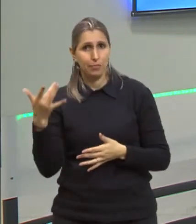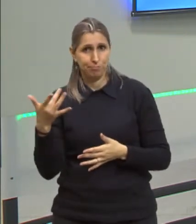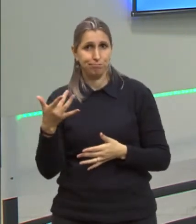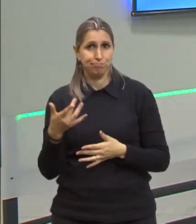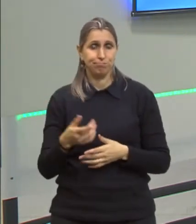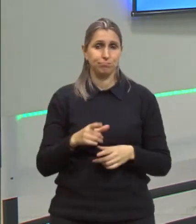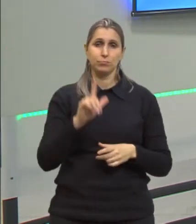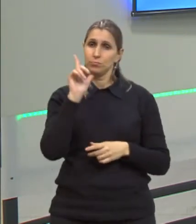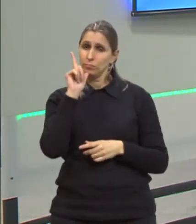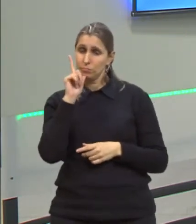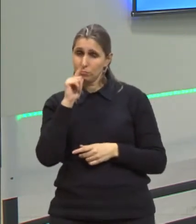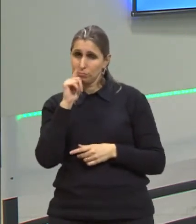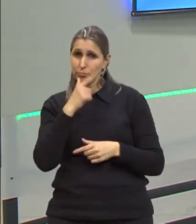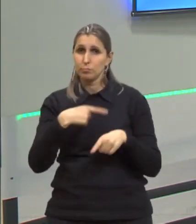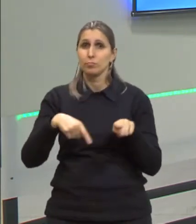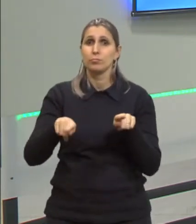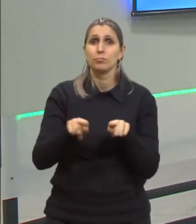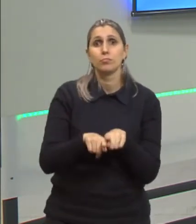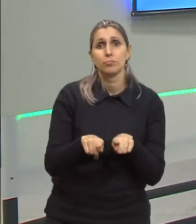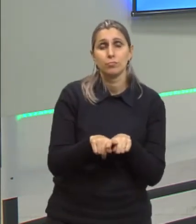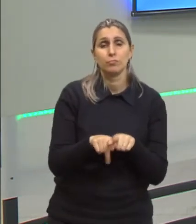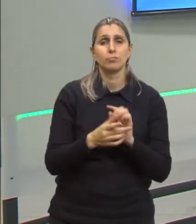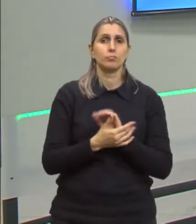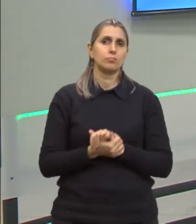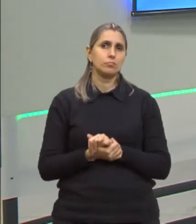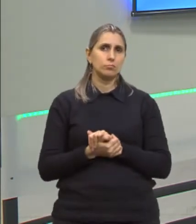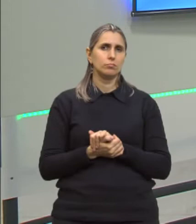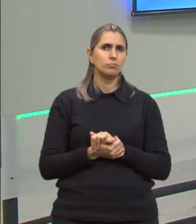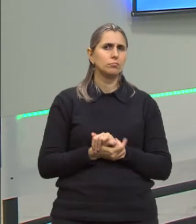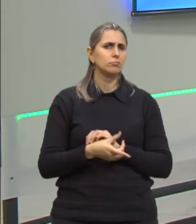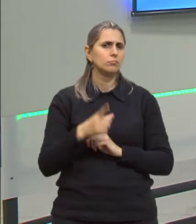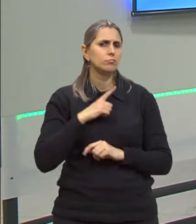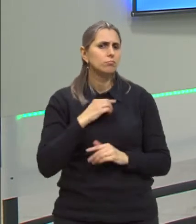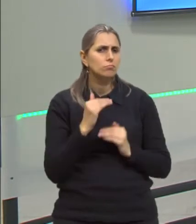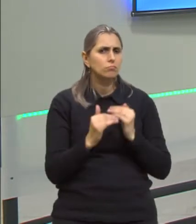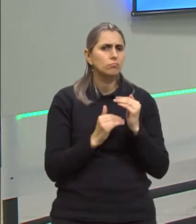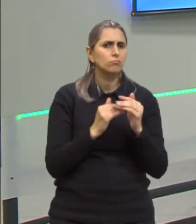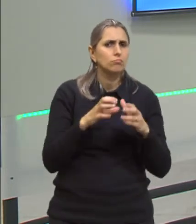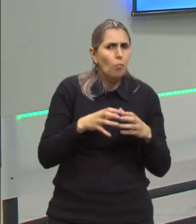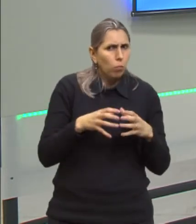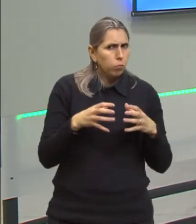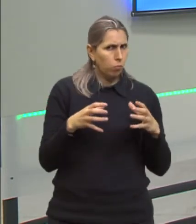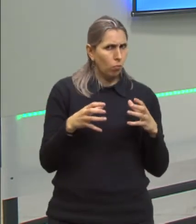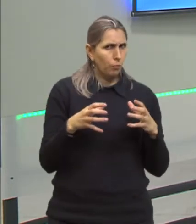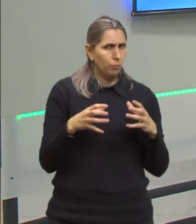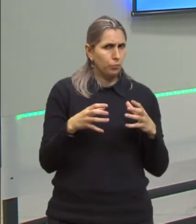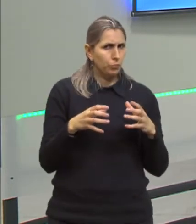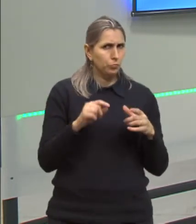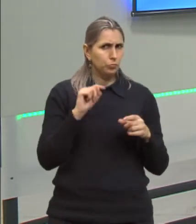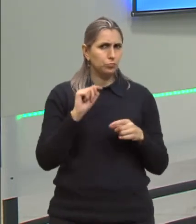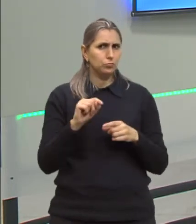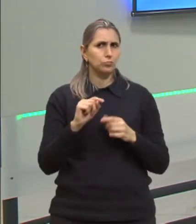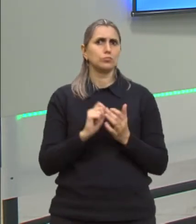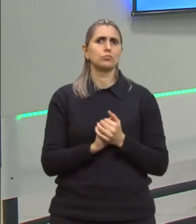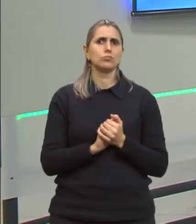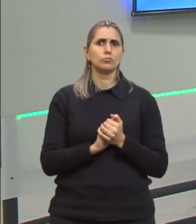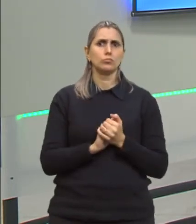certo? E os líquidos também. E aqui nós temos um processo de dilatação que a gente chama de dilatação